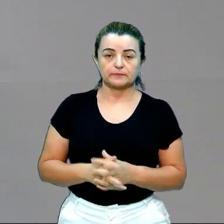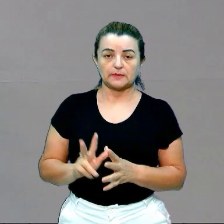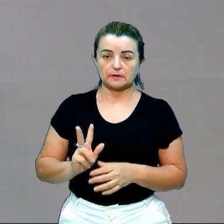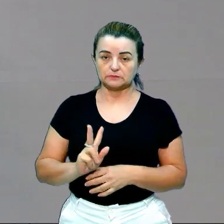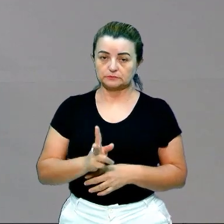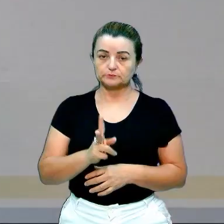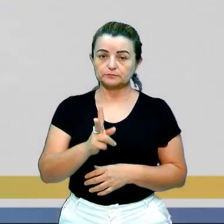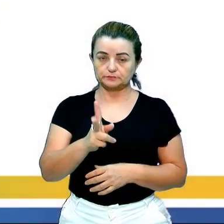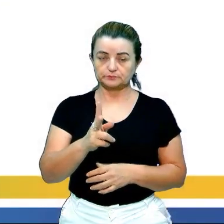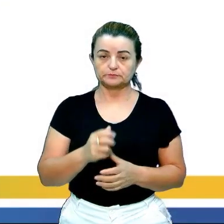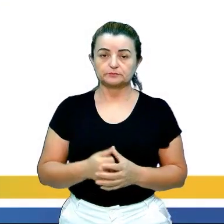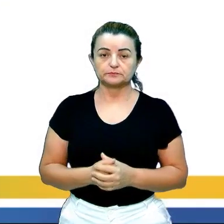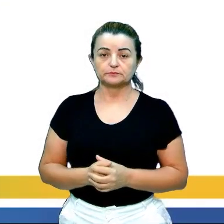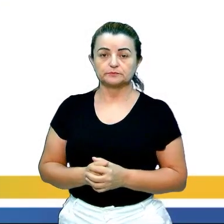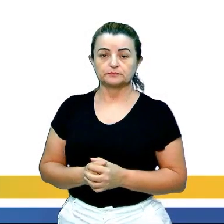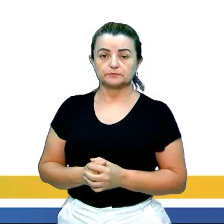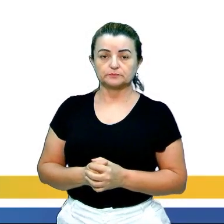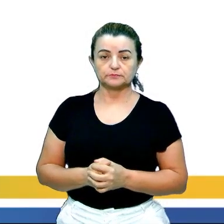nossos slides e à nossa aula.